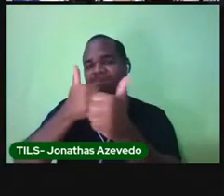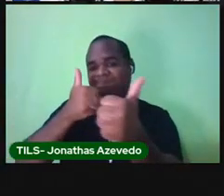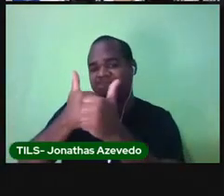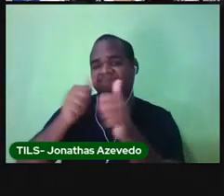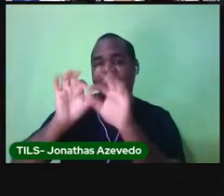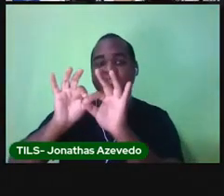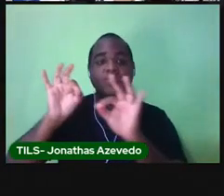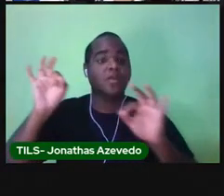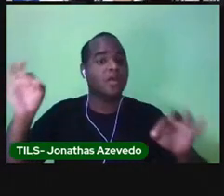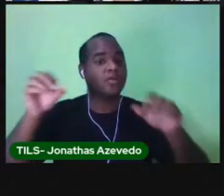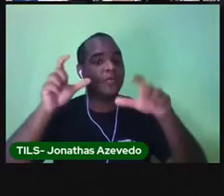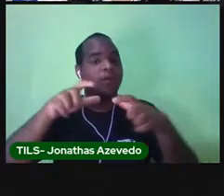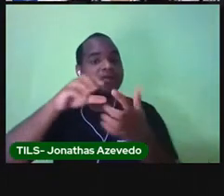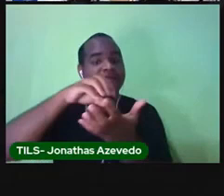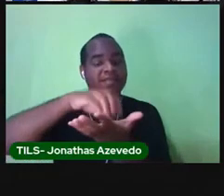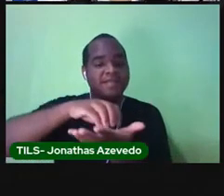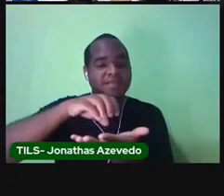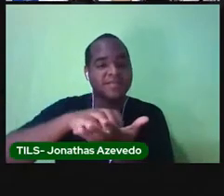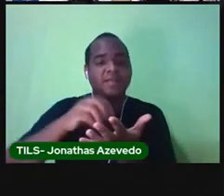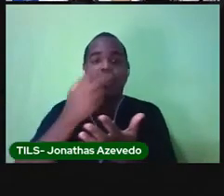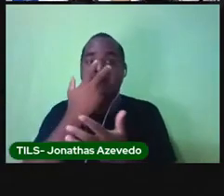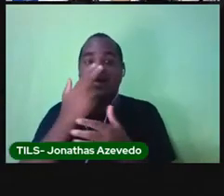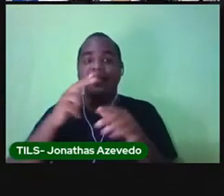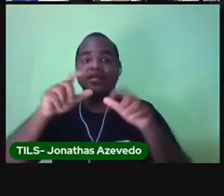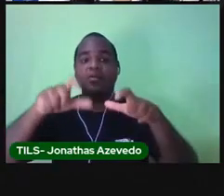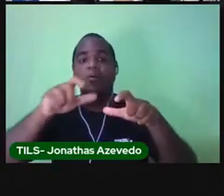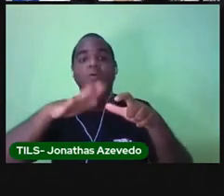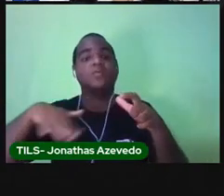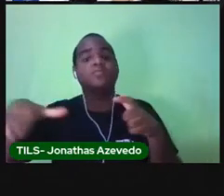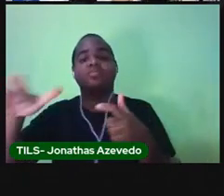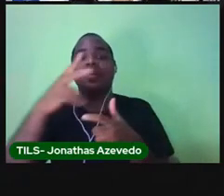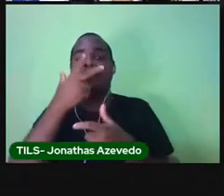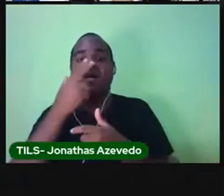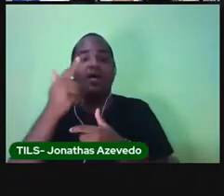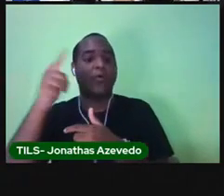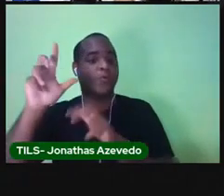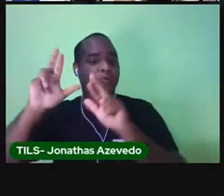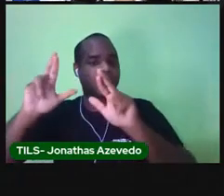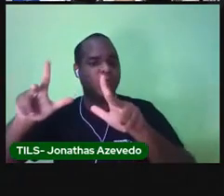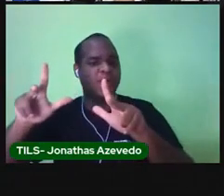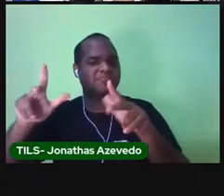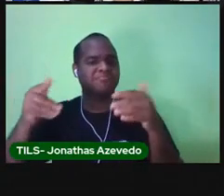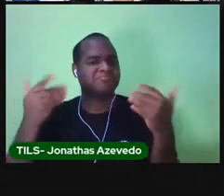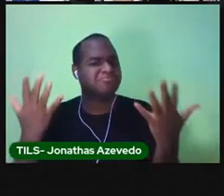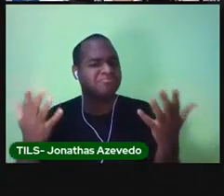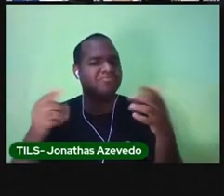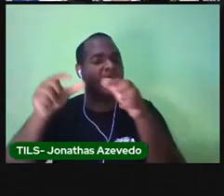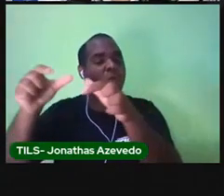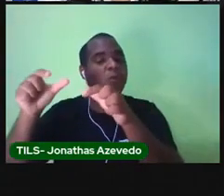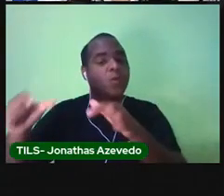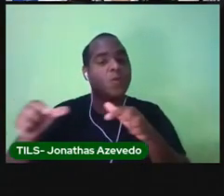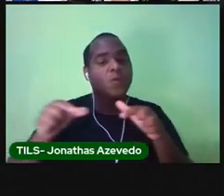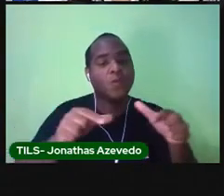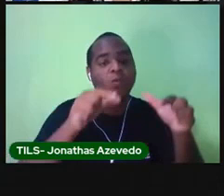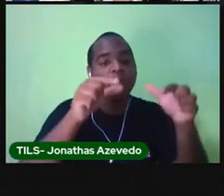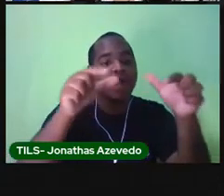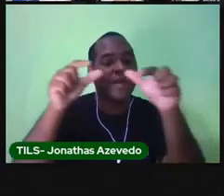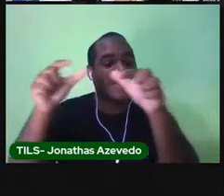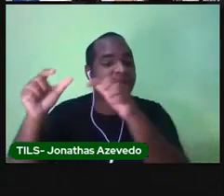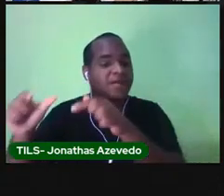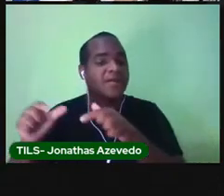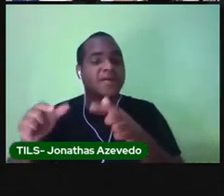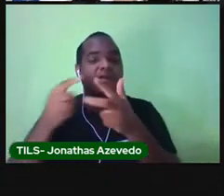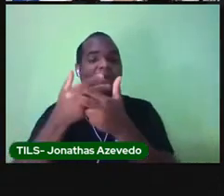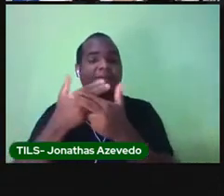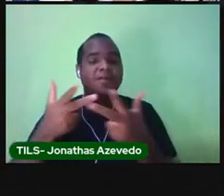centro da cidade, parece até que está fora da cidade. Tem lugar que tem, assim, um